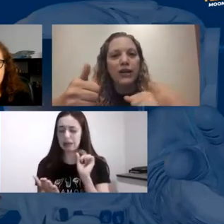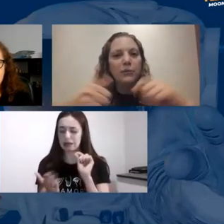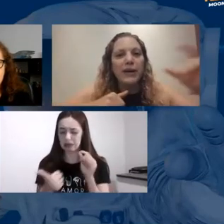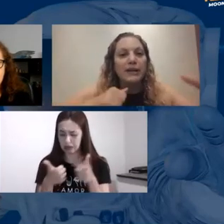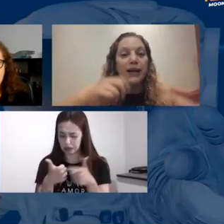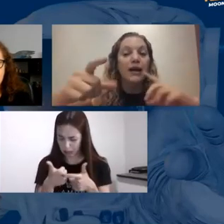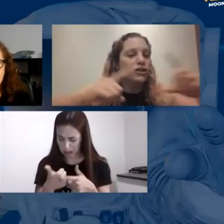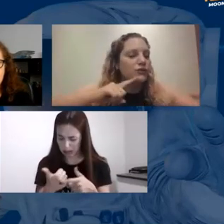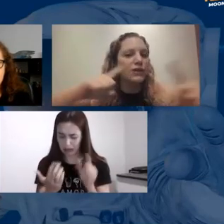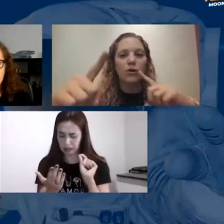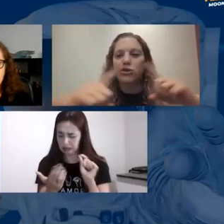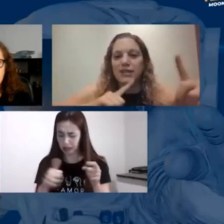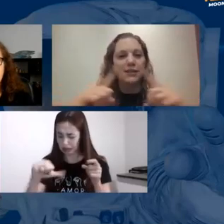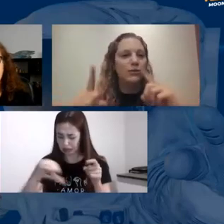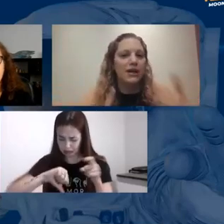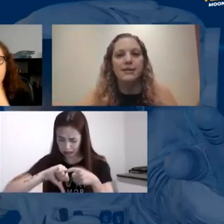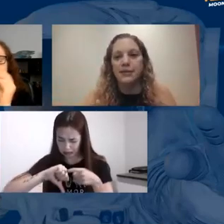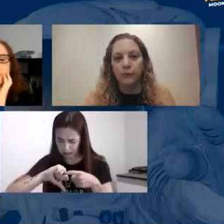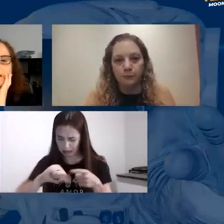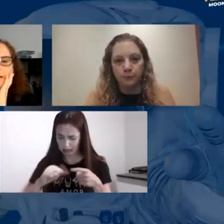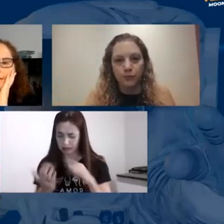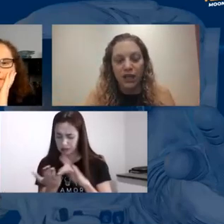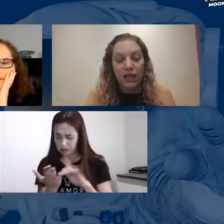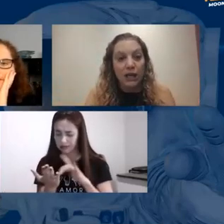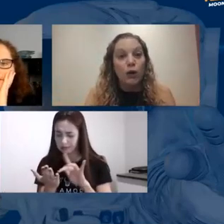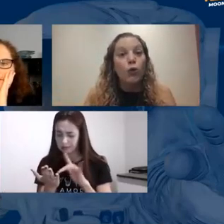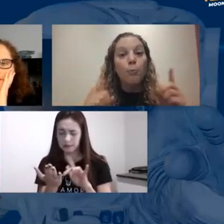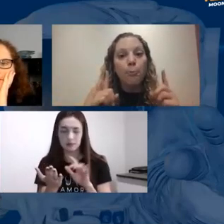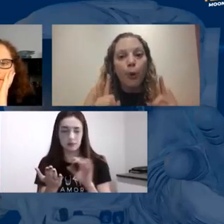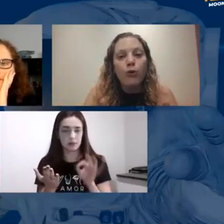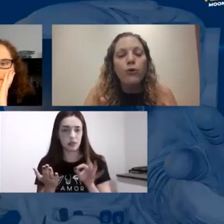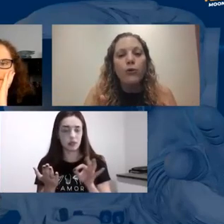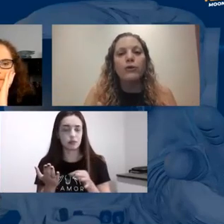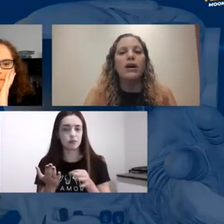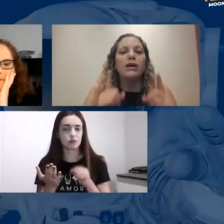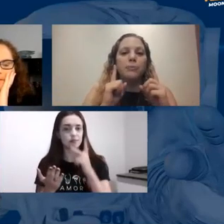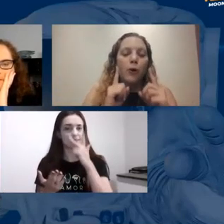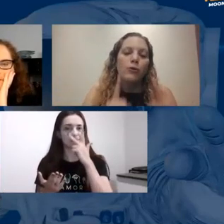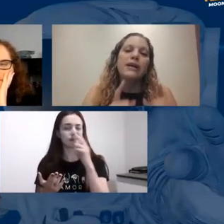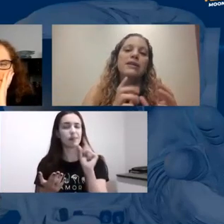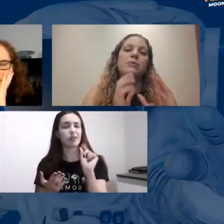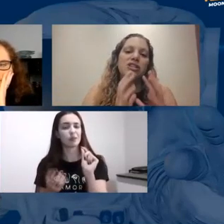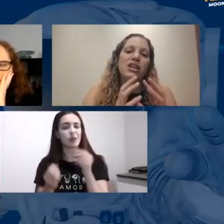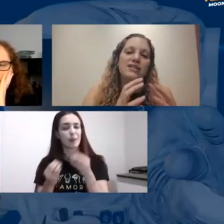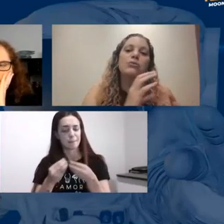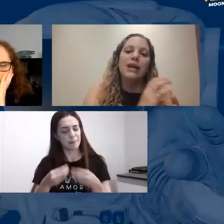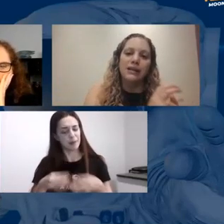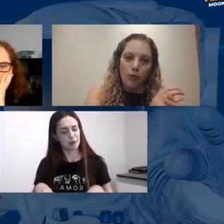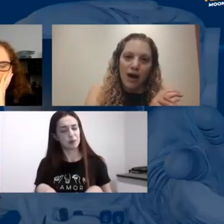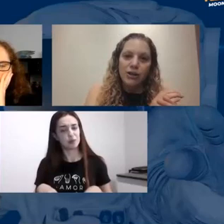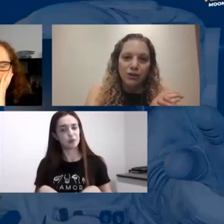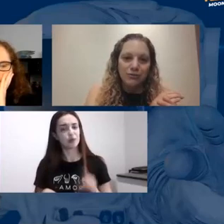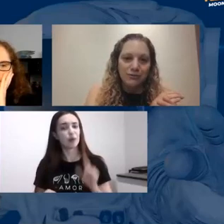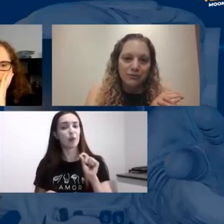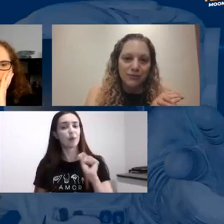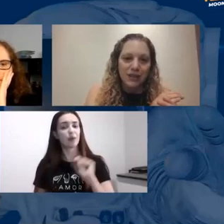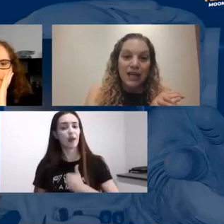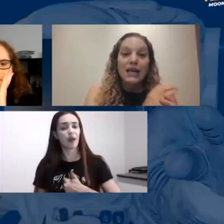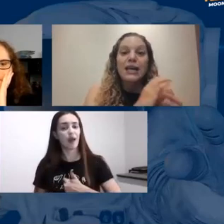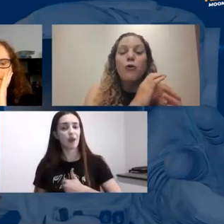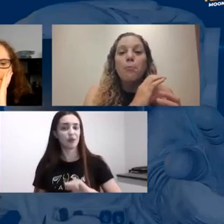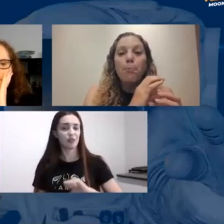deixa eu ver como é que está a gente fica numa coisa de ação e reação com um pouco em pouca intermediação da linguagem